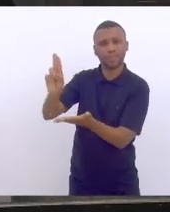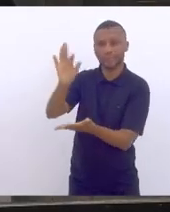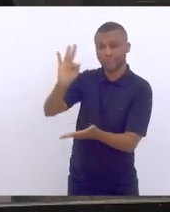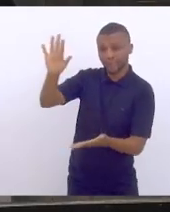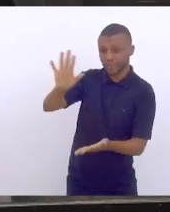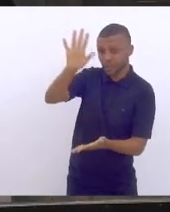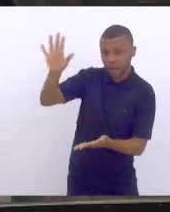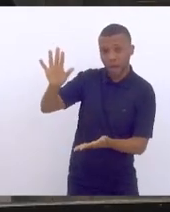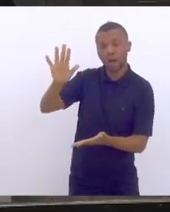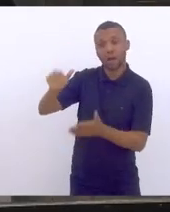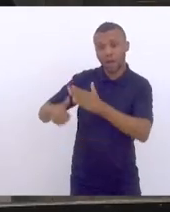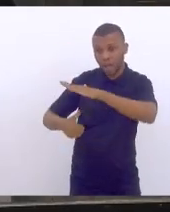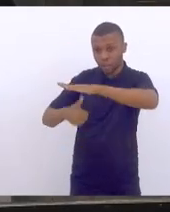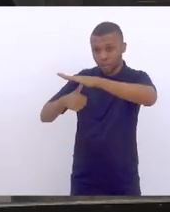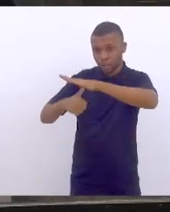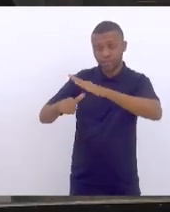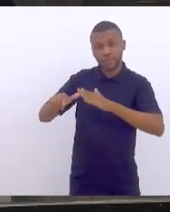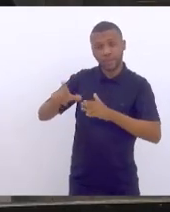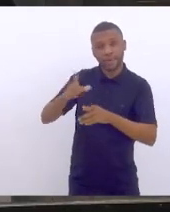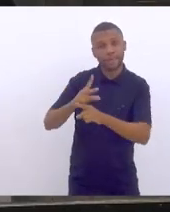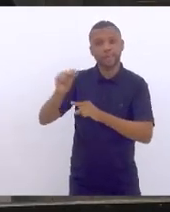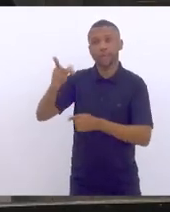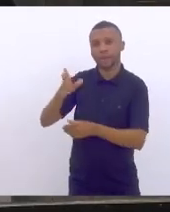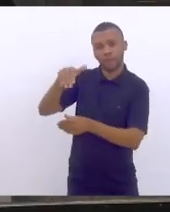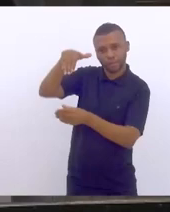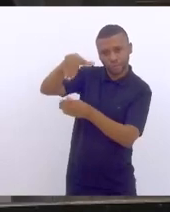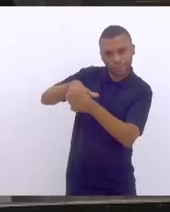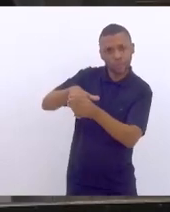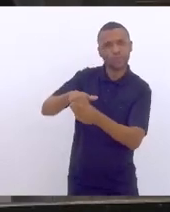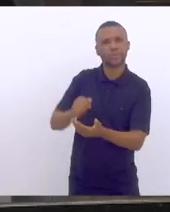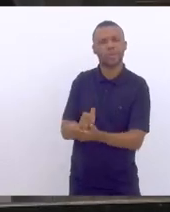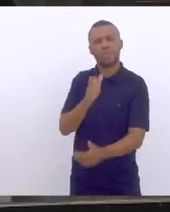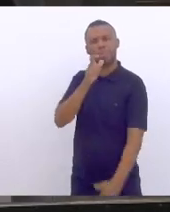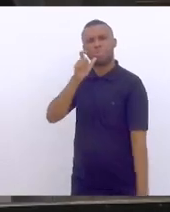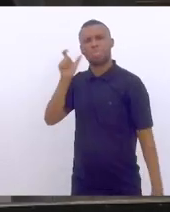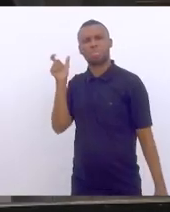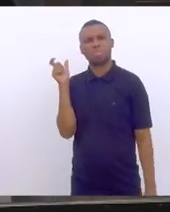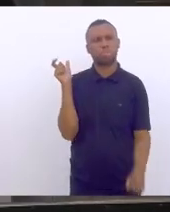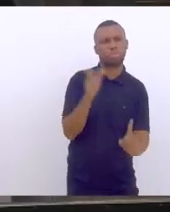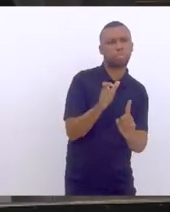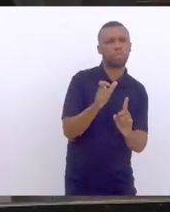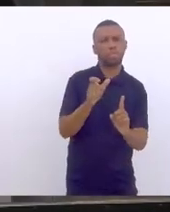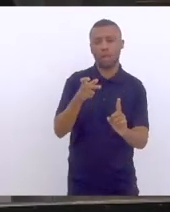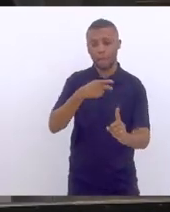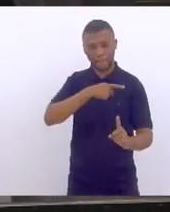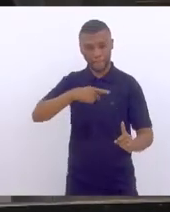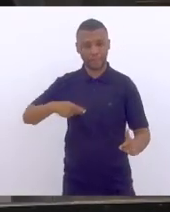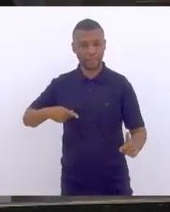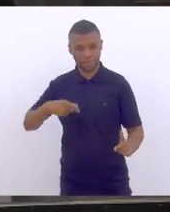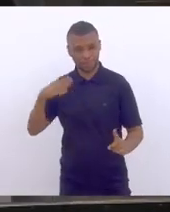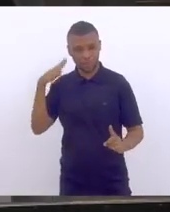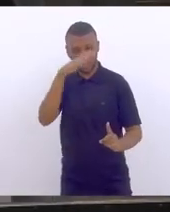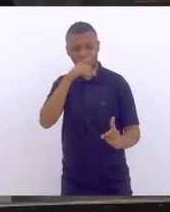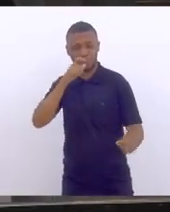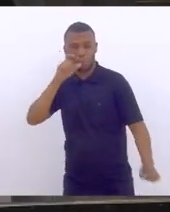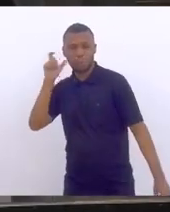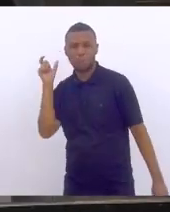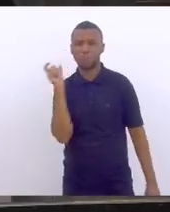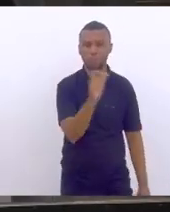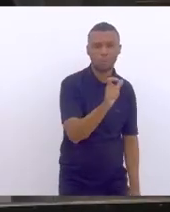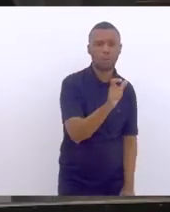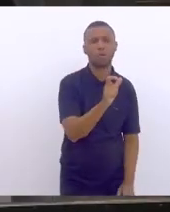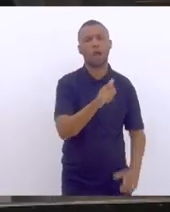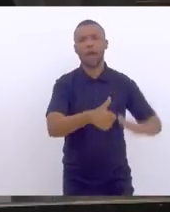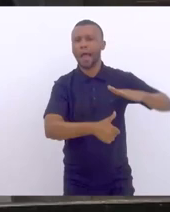reitores eleitos não foram nomeados, declarações difamatórias depreciativas provenientes do próprio presidente da República, do próprio ministro da